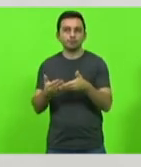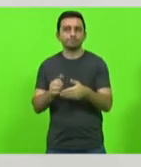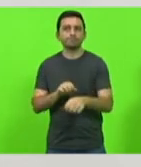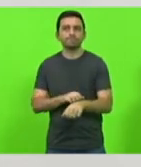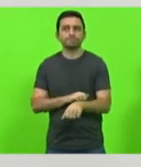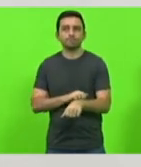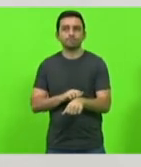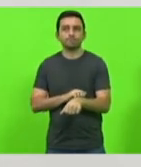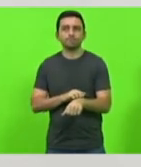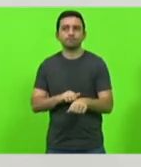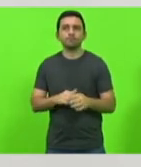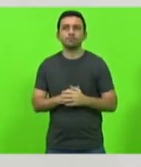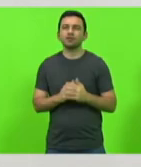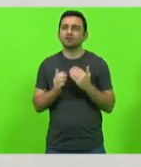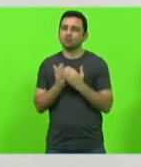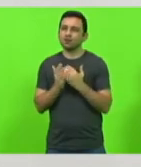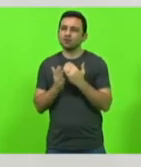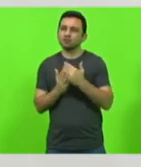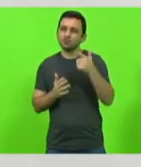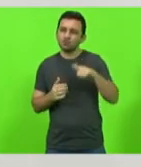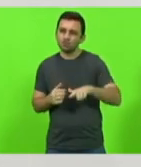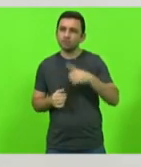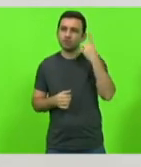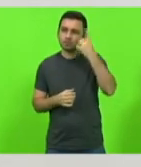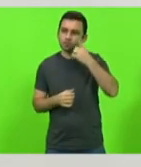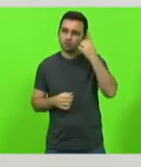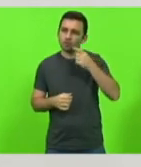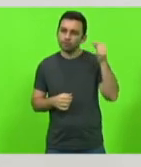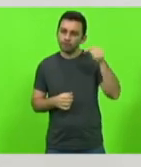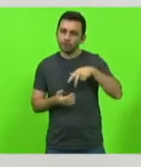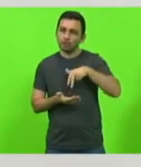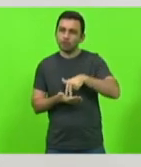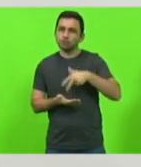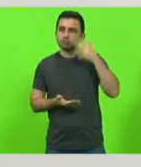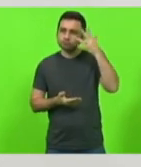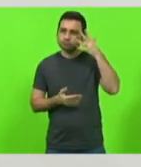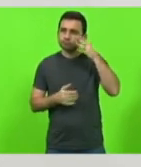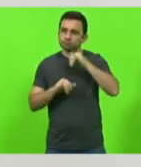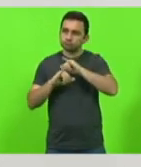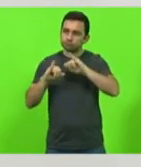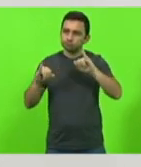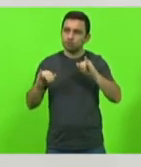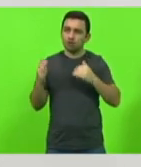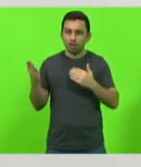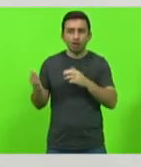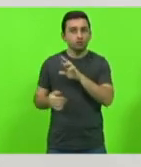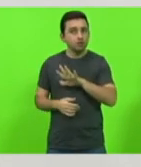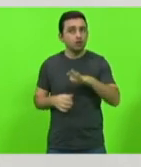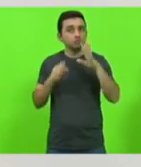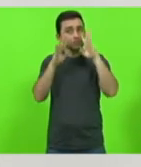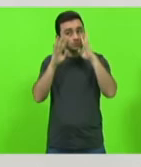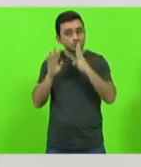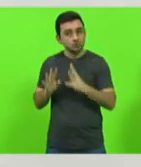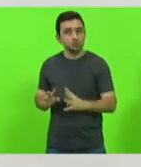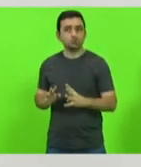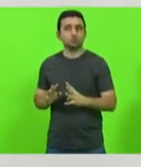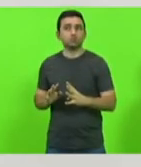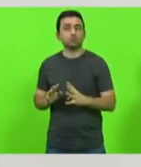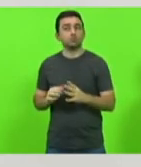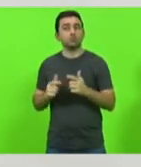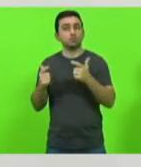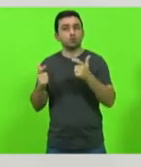mas mais uma vez quando um deputado vem à tribuna e ele fala olha tal região necessita de uma atenção especial nesse ponto